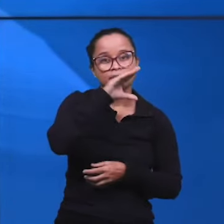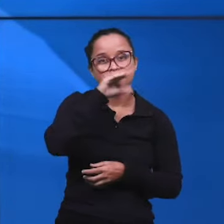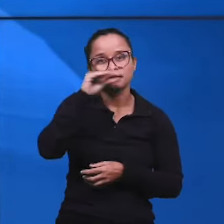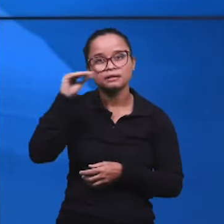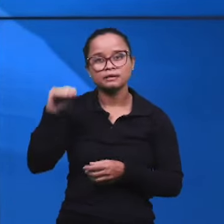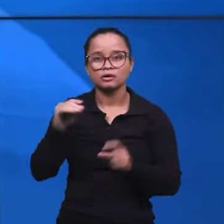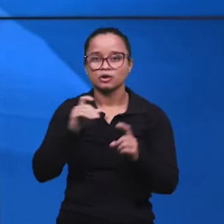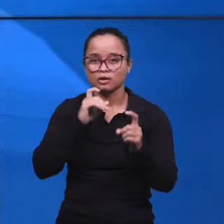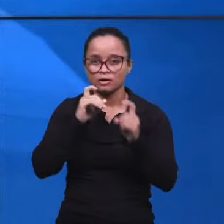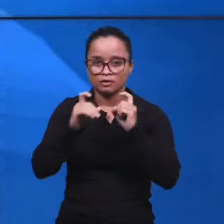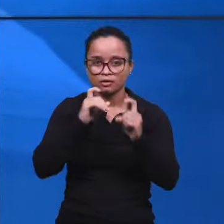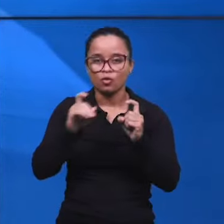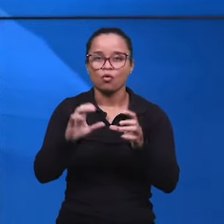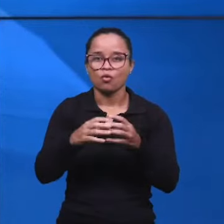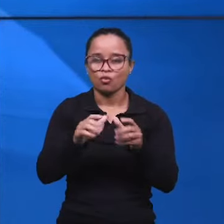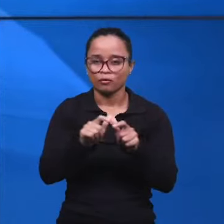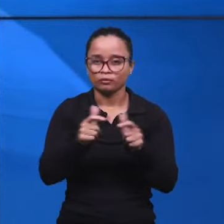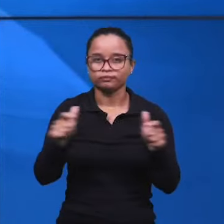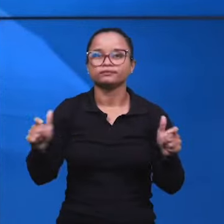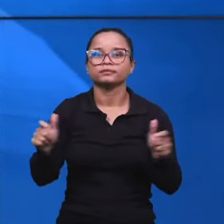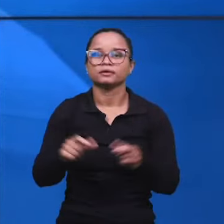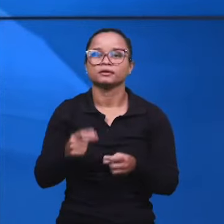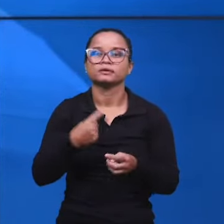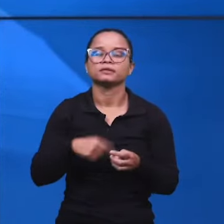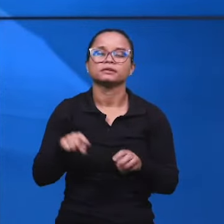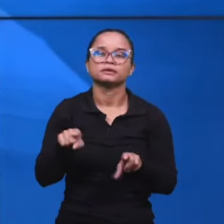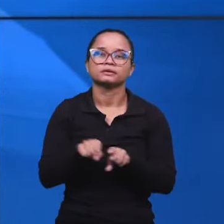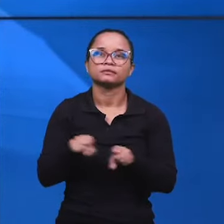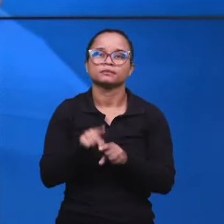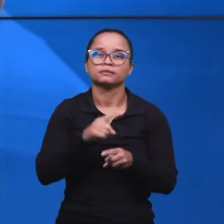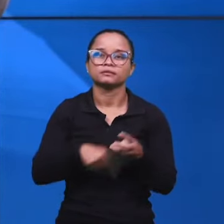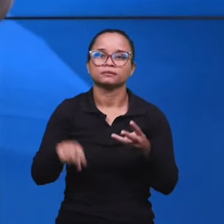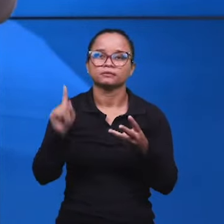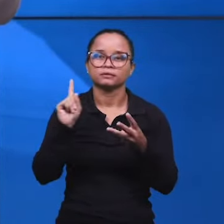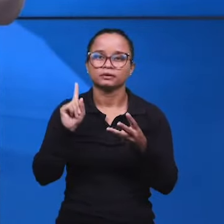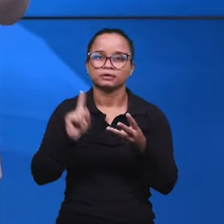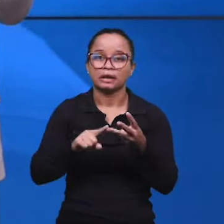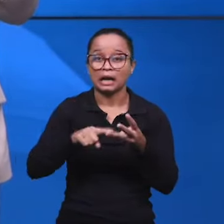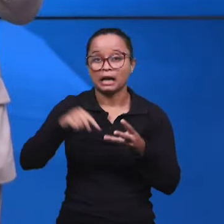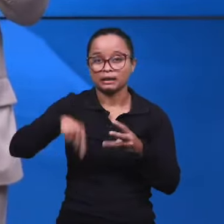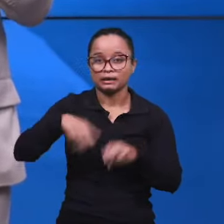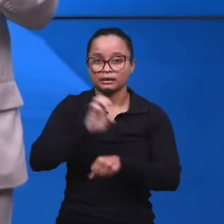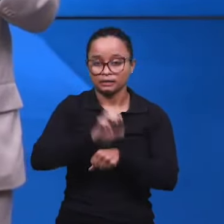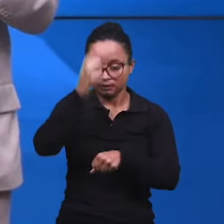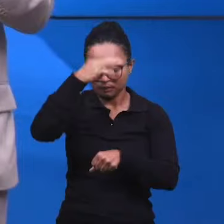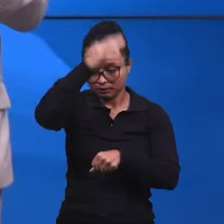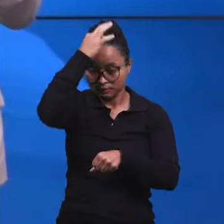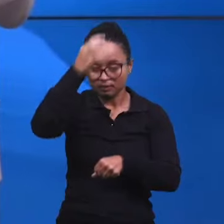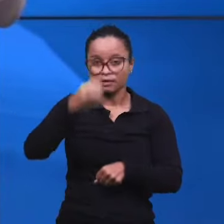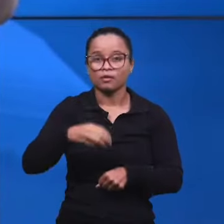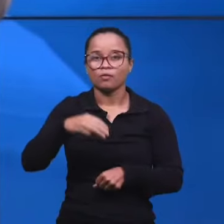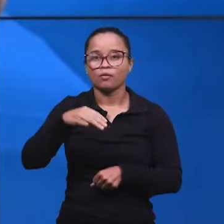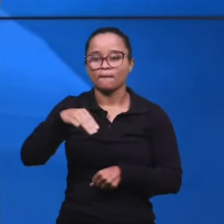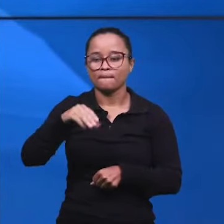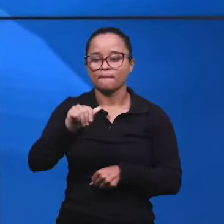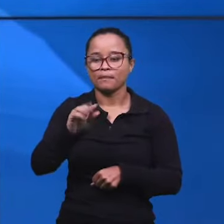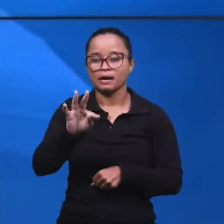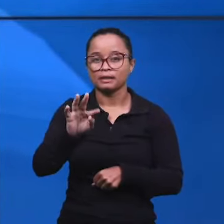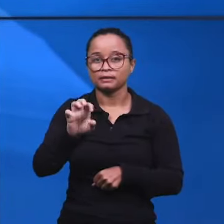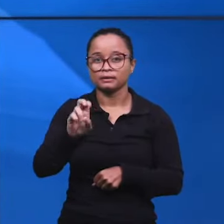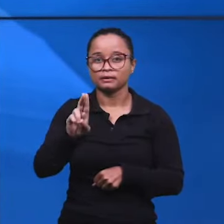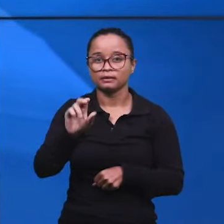intermediárias e adolescentes, todos reunidos, um grupo grande, né? E também, aqui ainda, no Estado do Espírito Santo, o Matheus